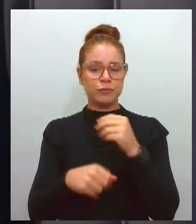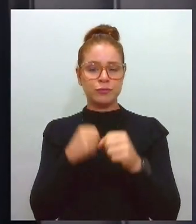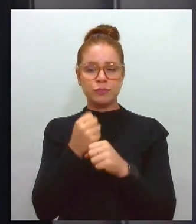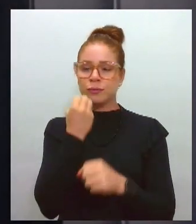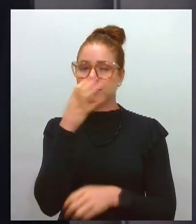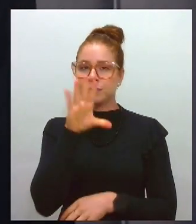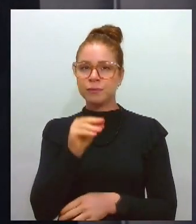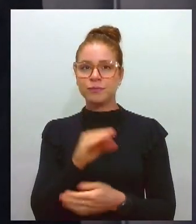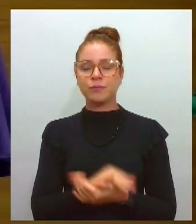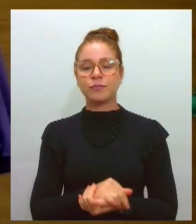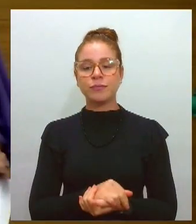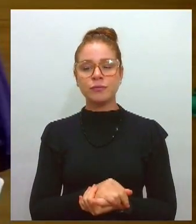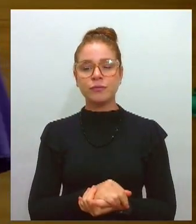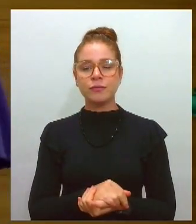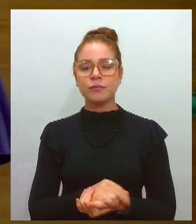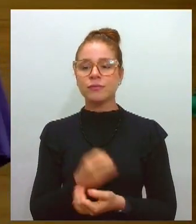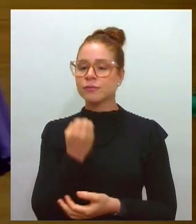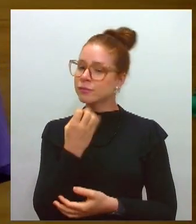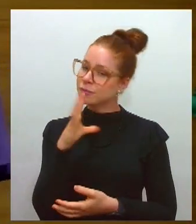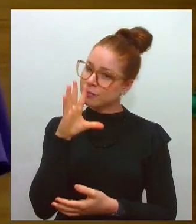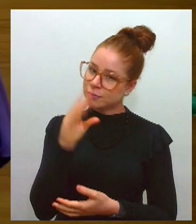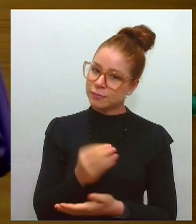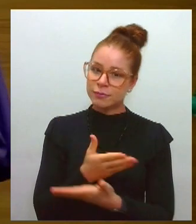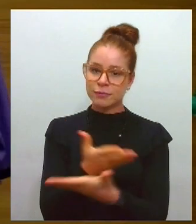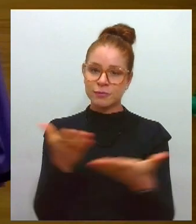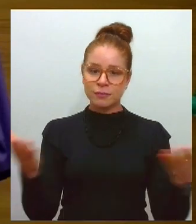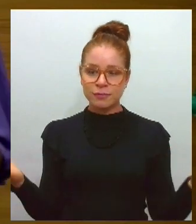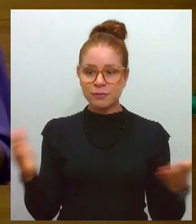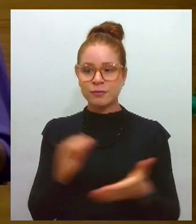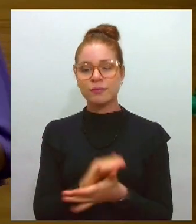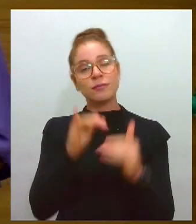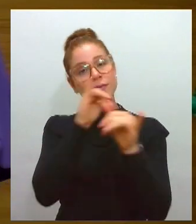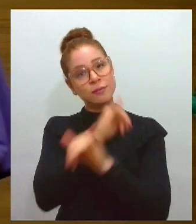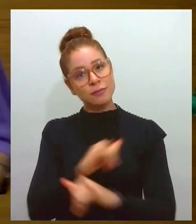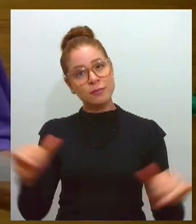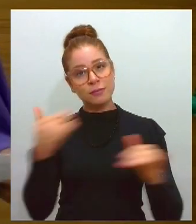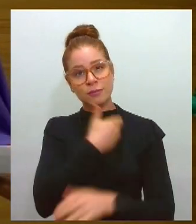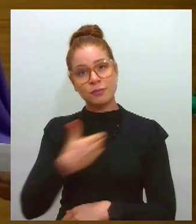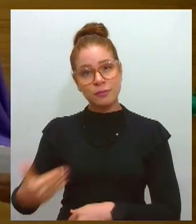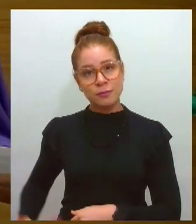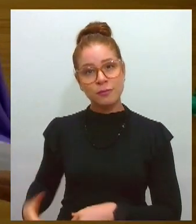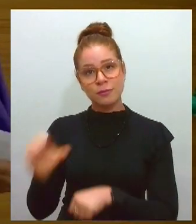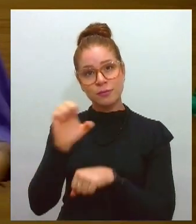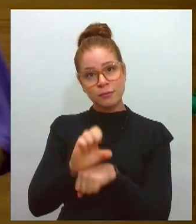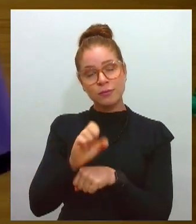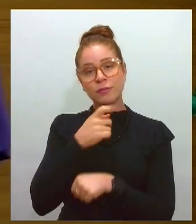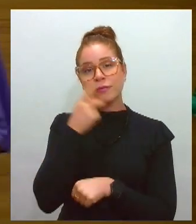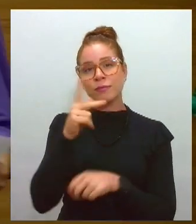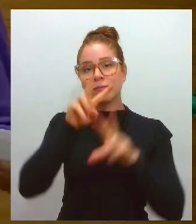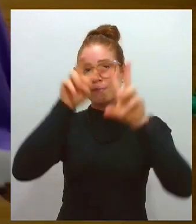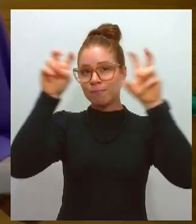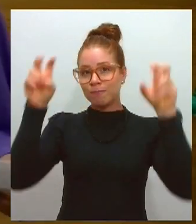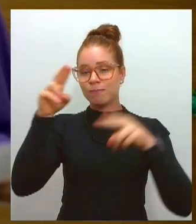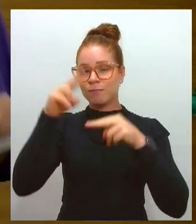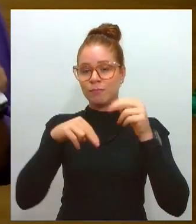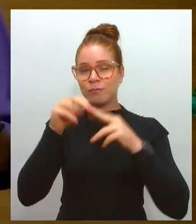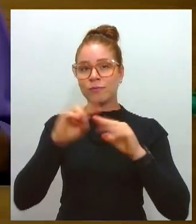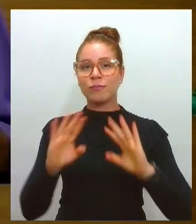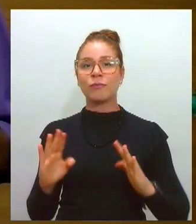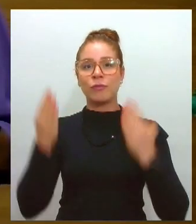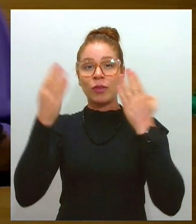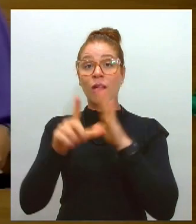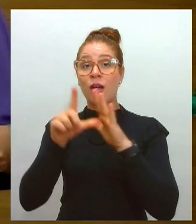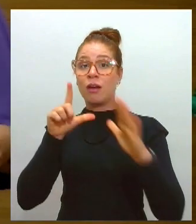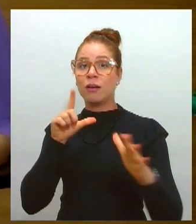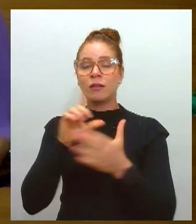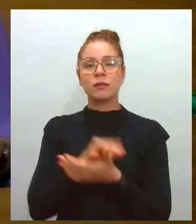Boa noite, Sival. Muito boa noite a todos. O anúncio do governo do Estado, falando dos festejos juninos de forma antecipada, faz